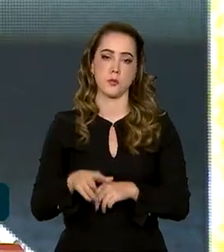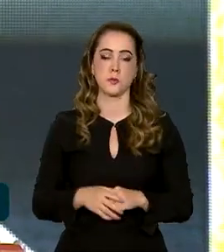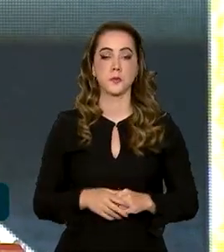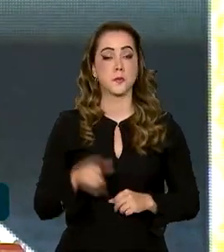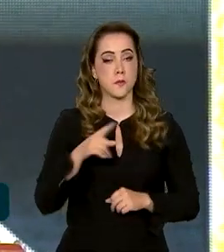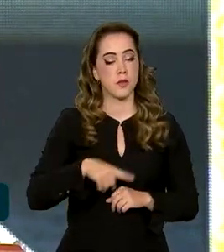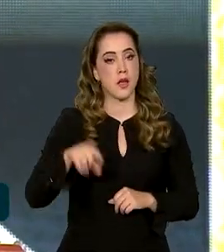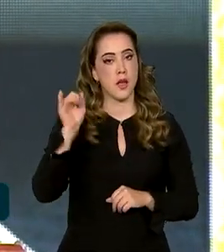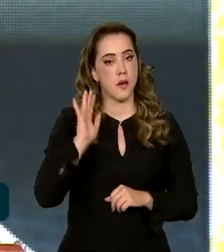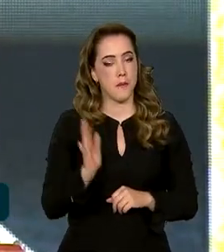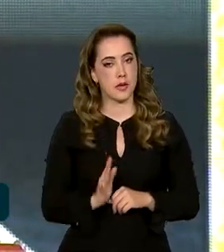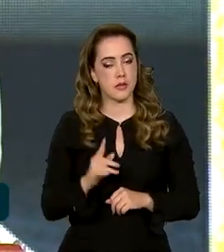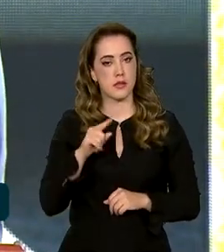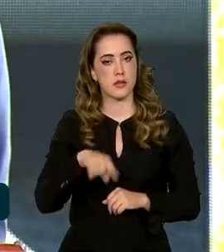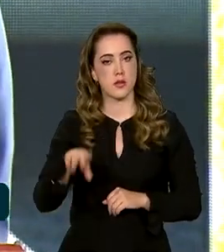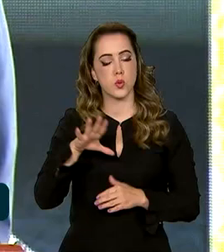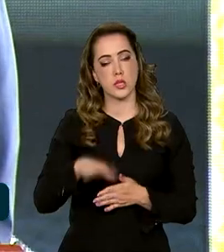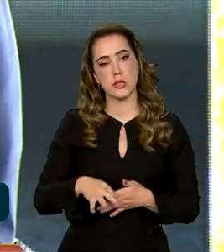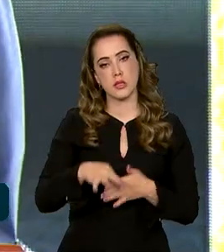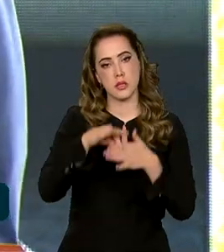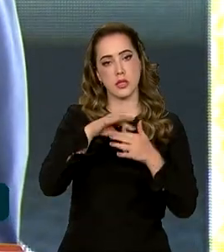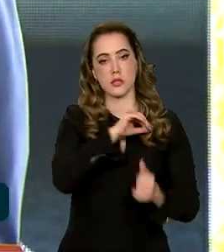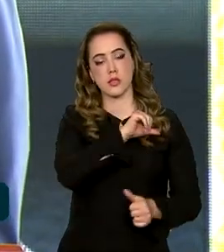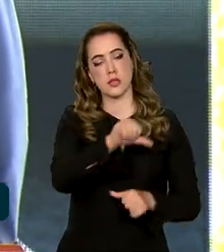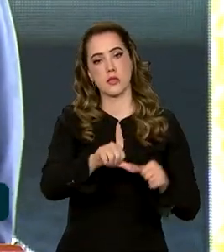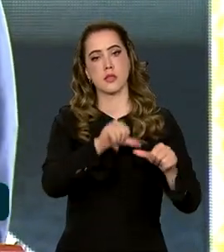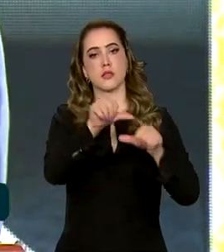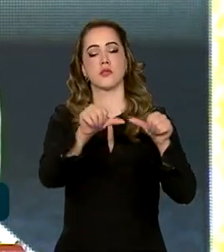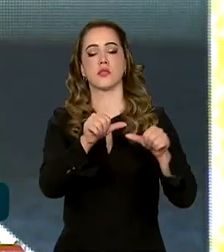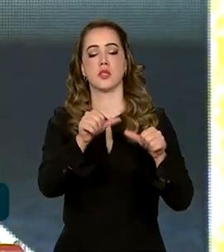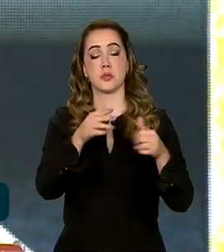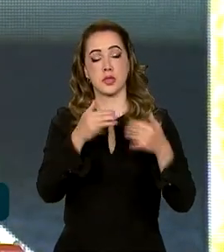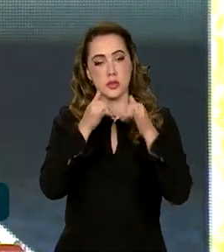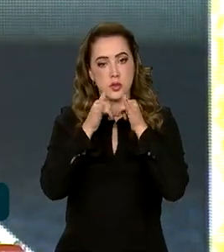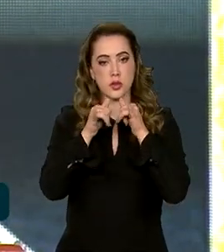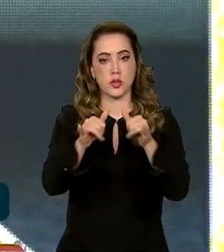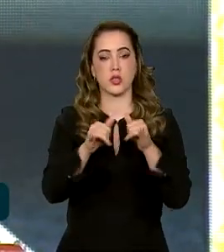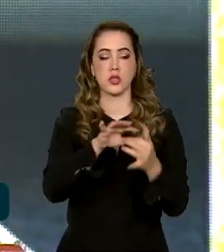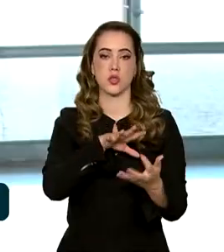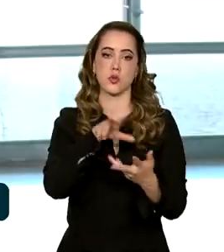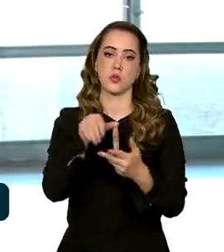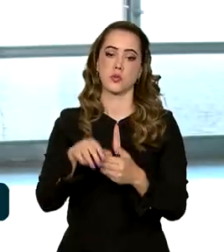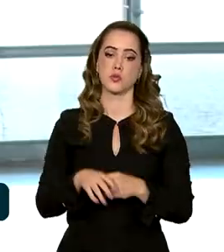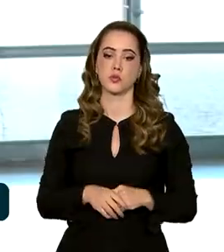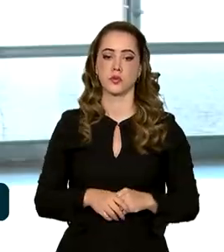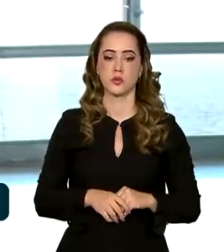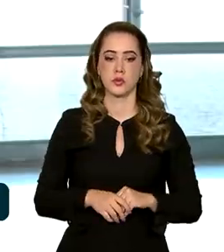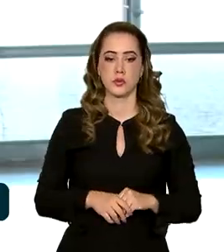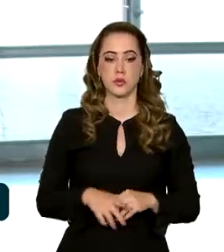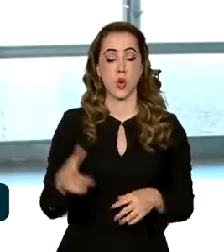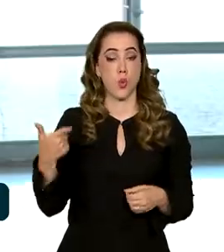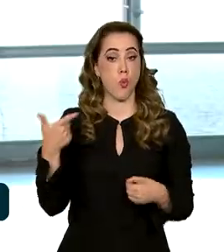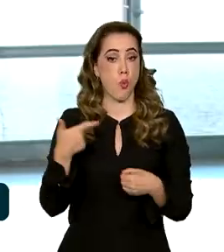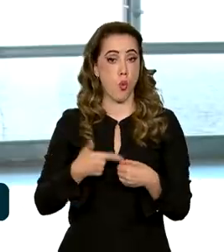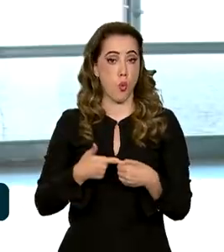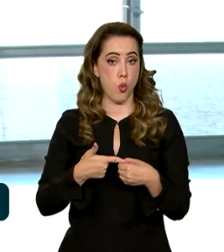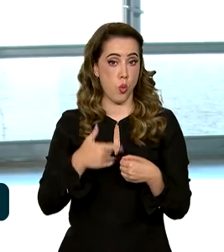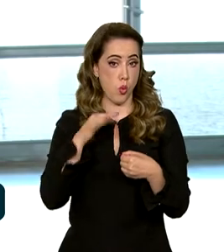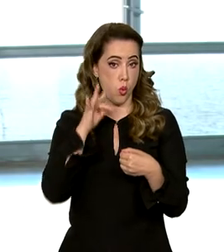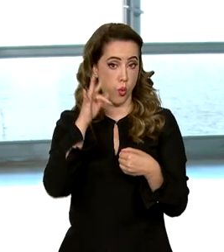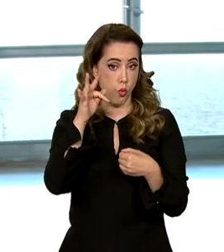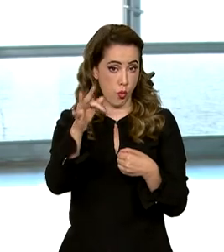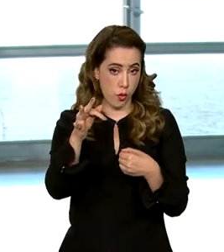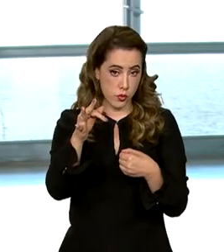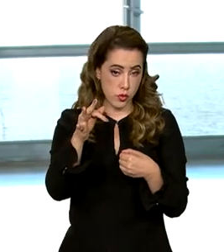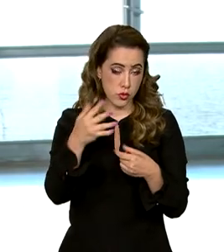É o Brasil liderando a transformação energética no mundo. O combustível do futuro foi